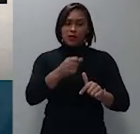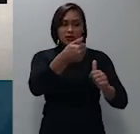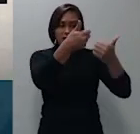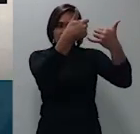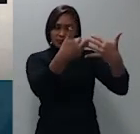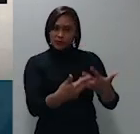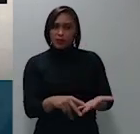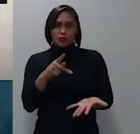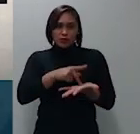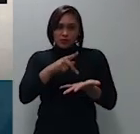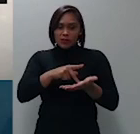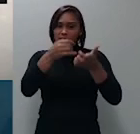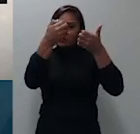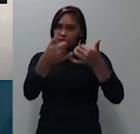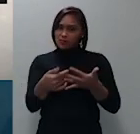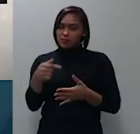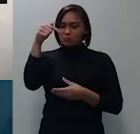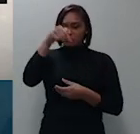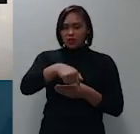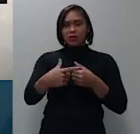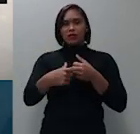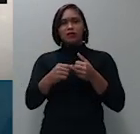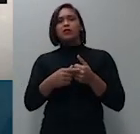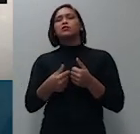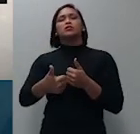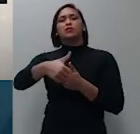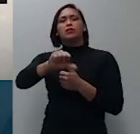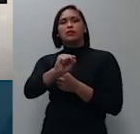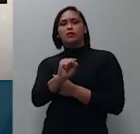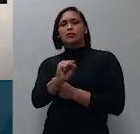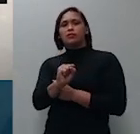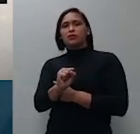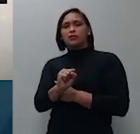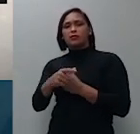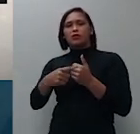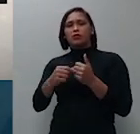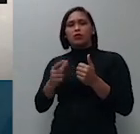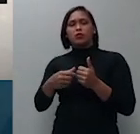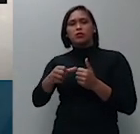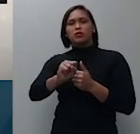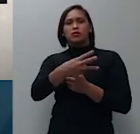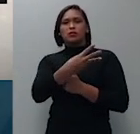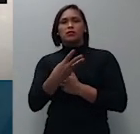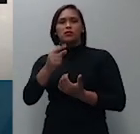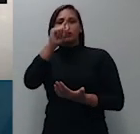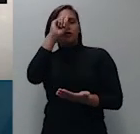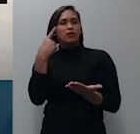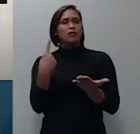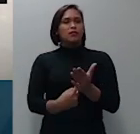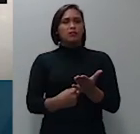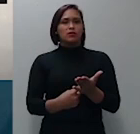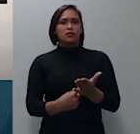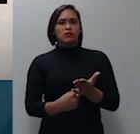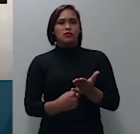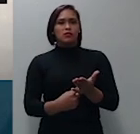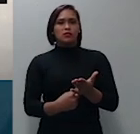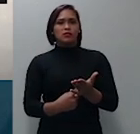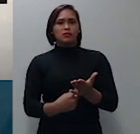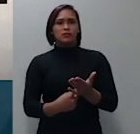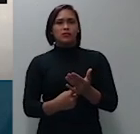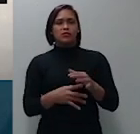no artigo invocado na decisão do ministro Marco Buzzi